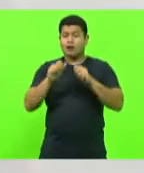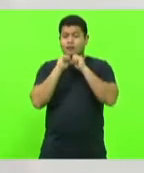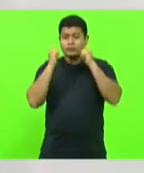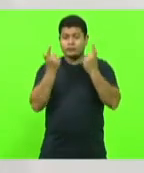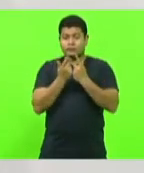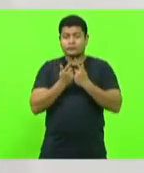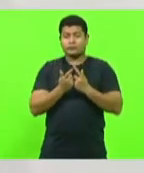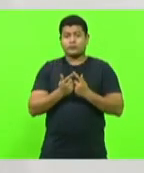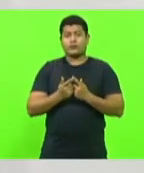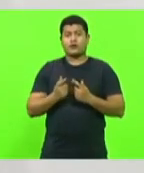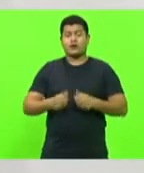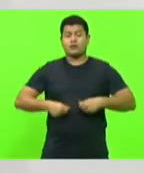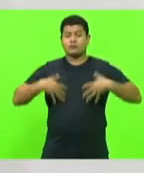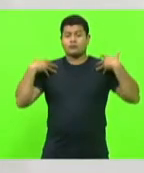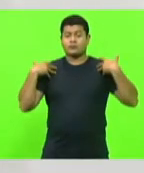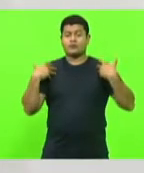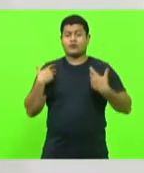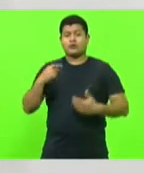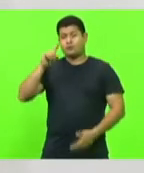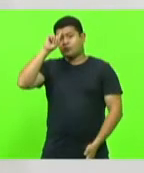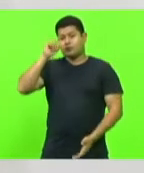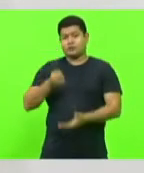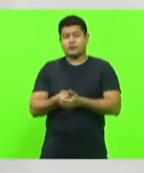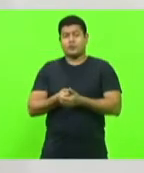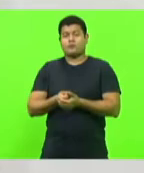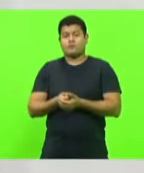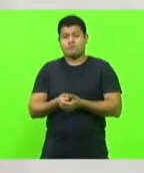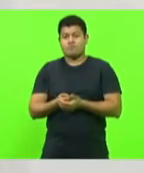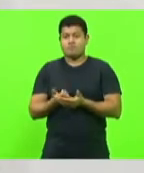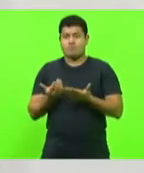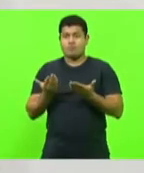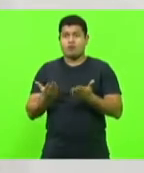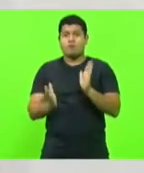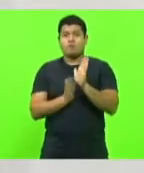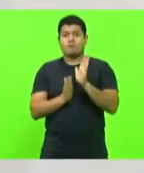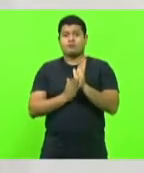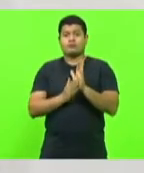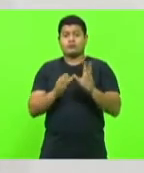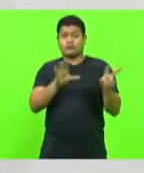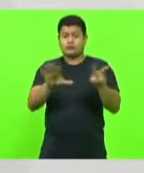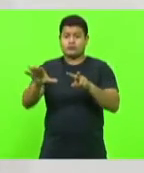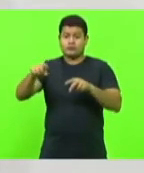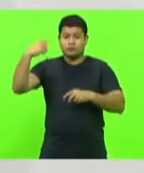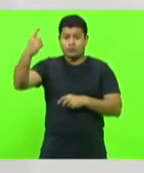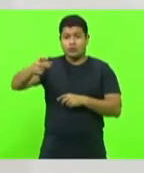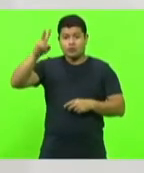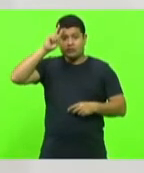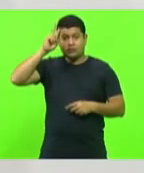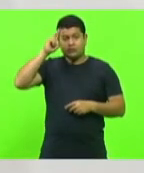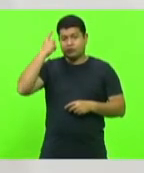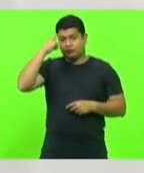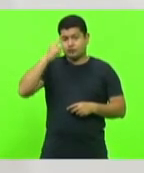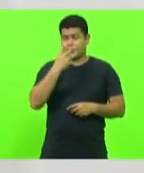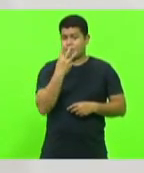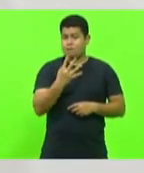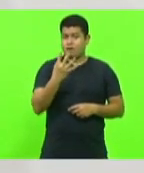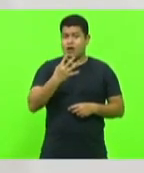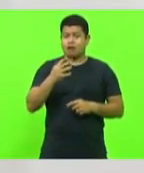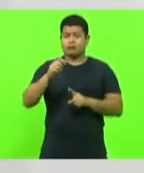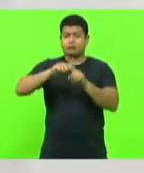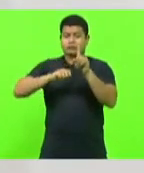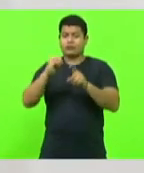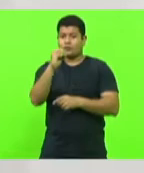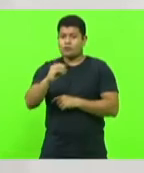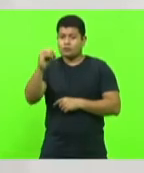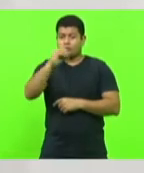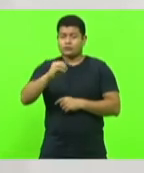um ato solene proposto pelo nosso mandato na próxima segunda-feira, dia 4 de outubro, às 17